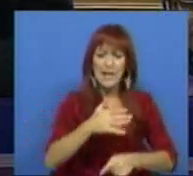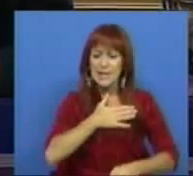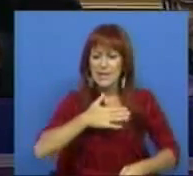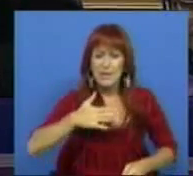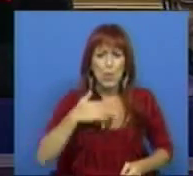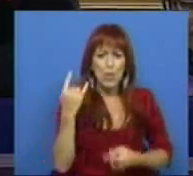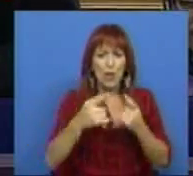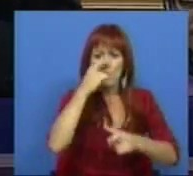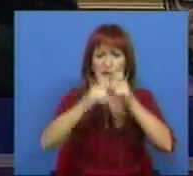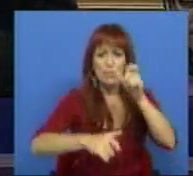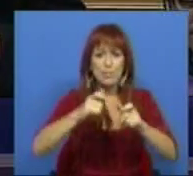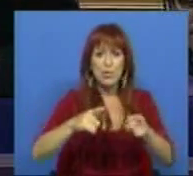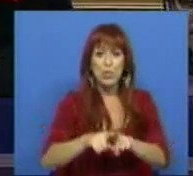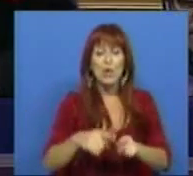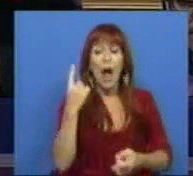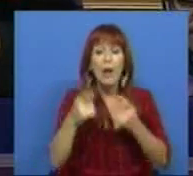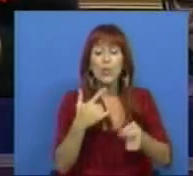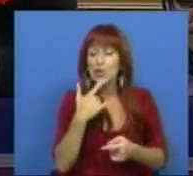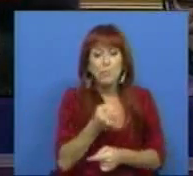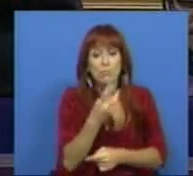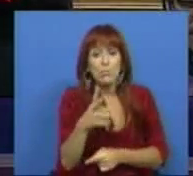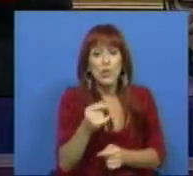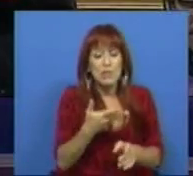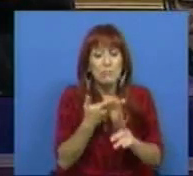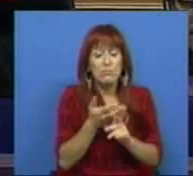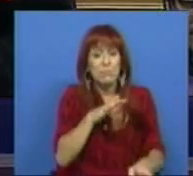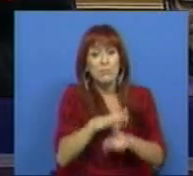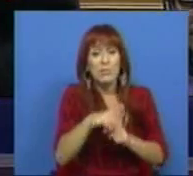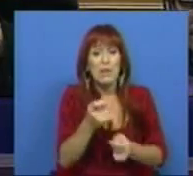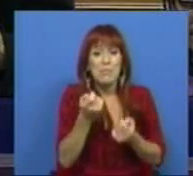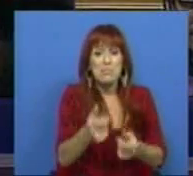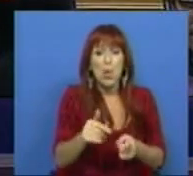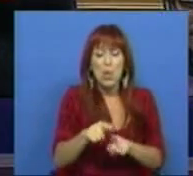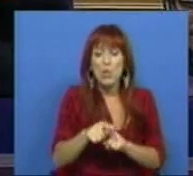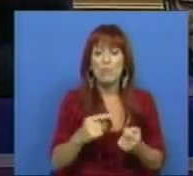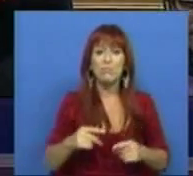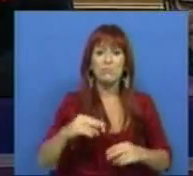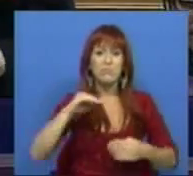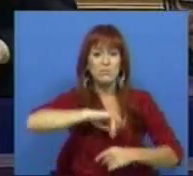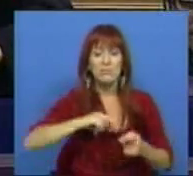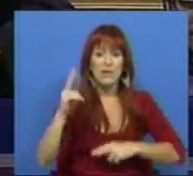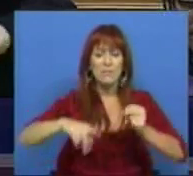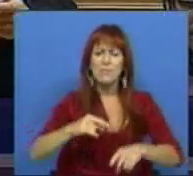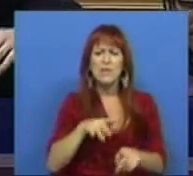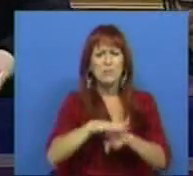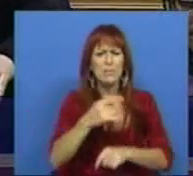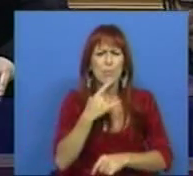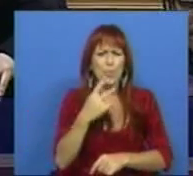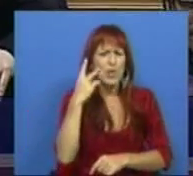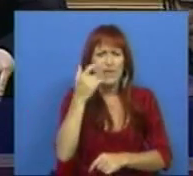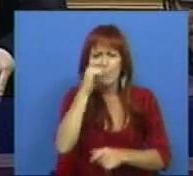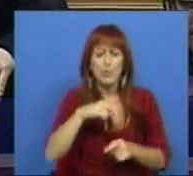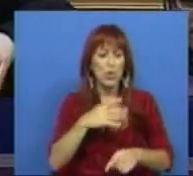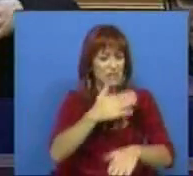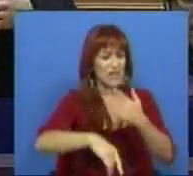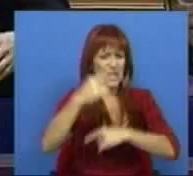à saúde de alguns cidadãos, em muitos casos não muitos, com pouco impacto na receita fiscal, mas com impactos enormes na vida de pessoas, por exemplo,